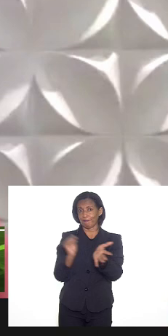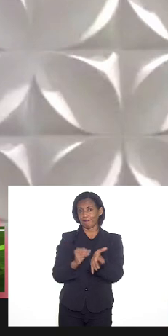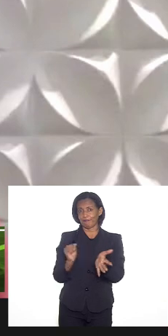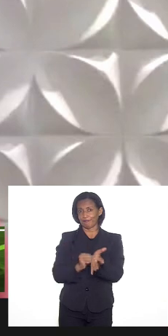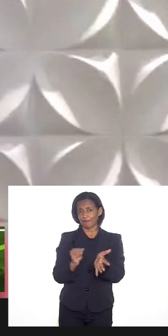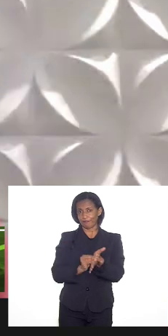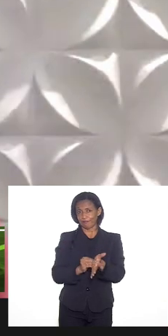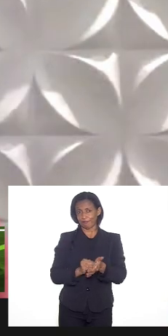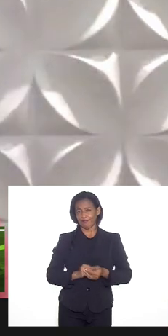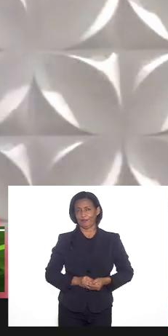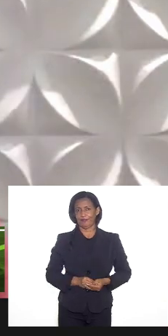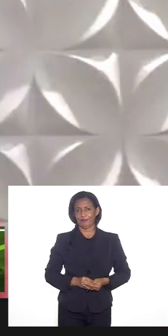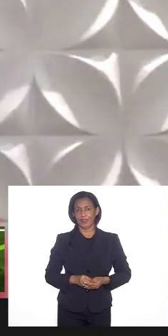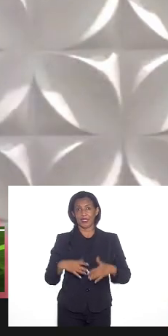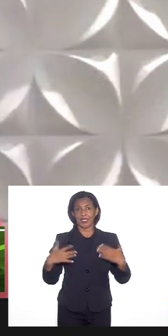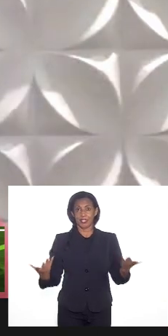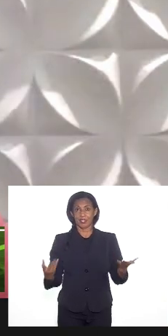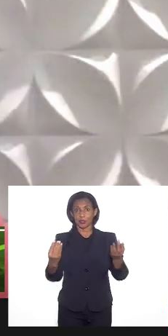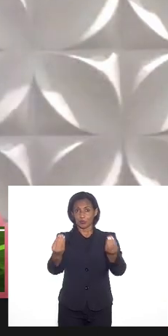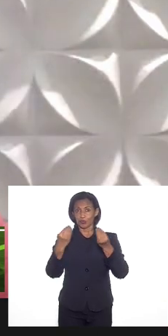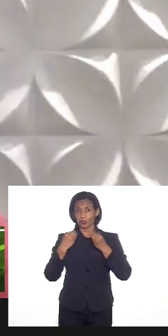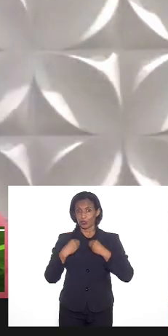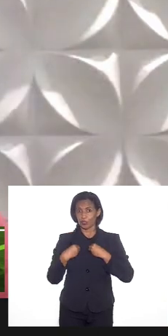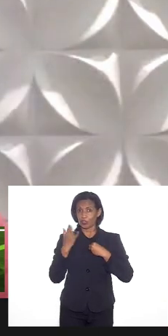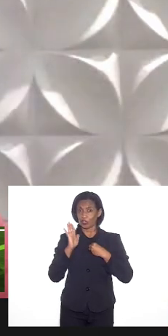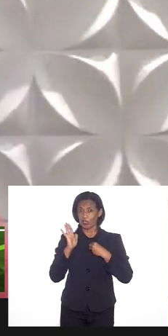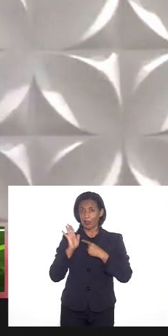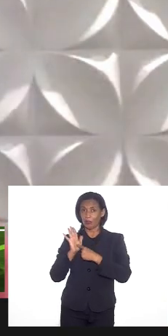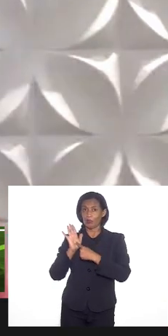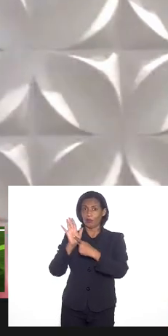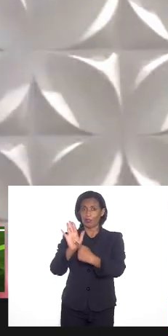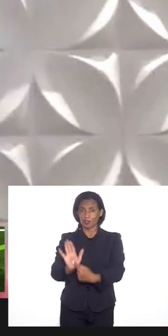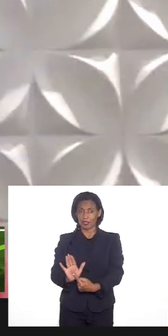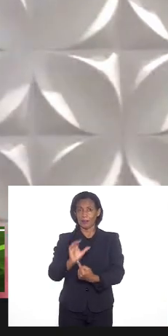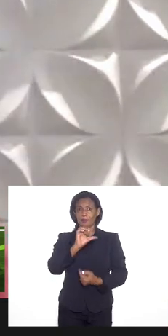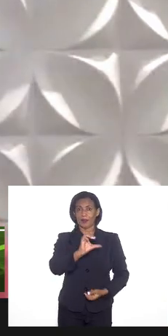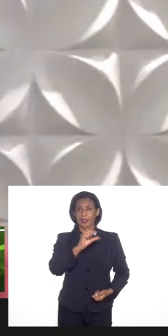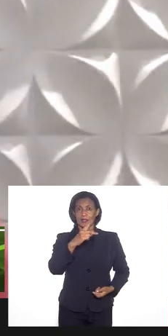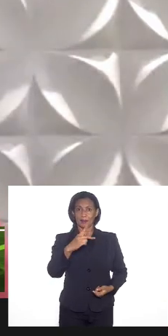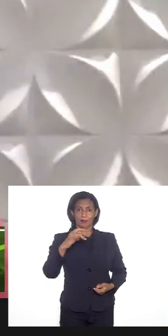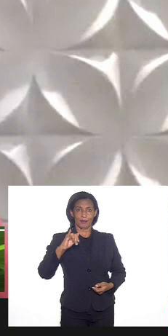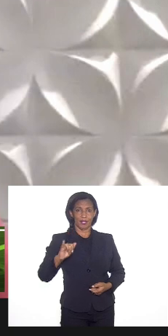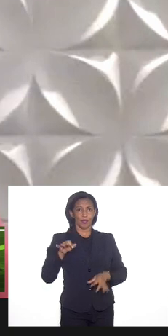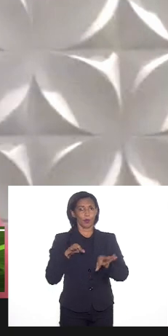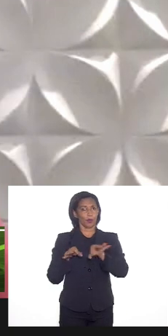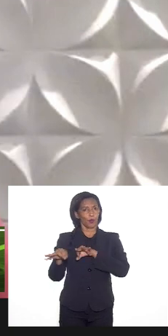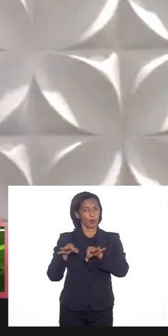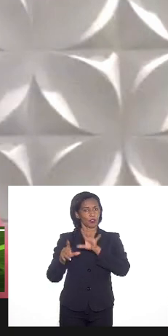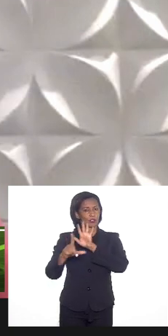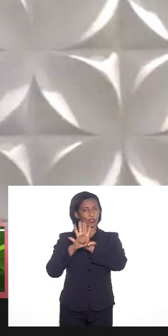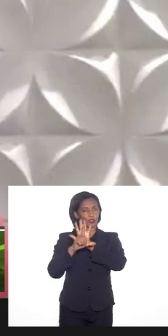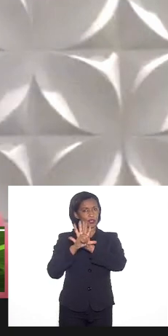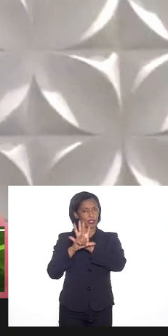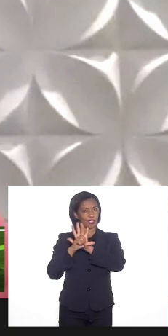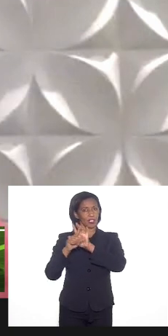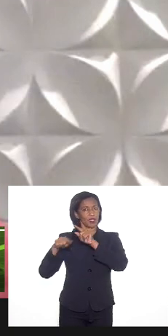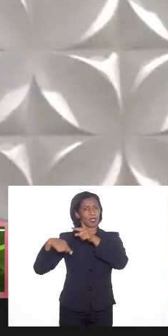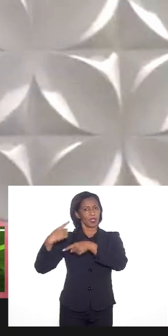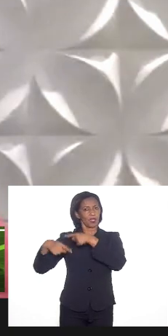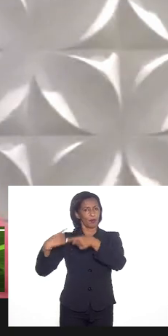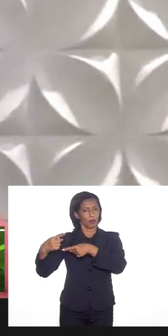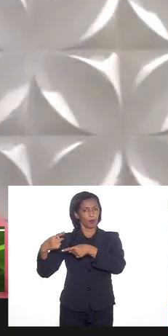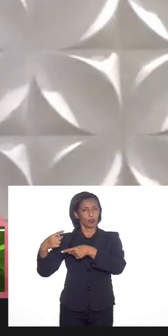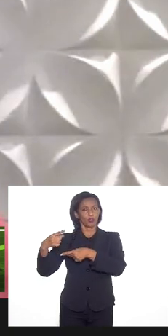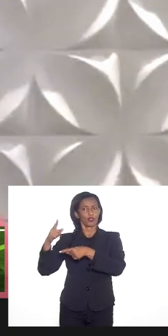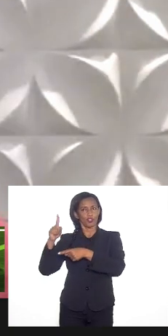isso fez inclusive com que nós já apresentássemos pela CPI um projeto de lei, depois de ouvir a doutora